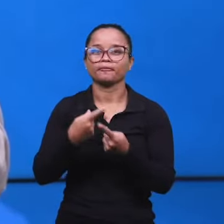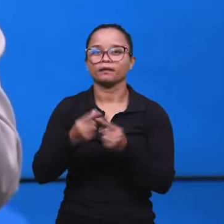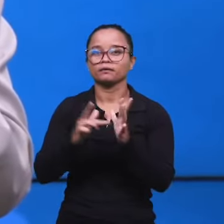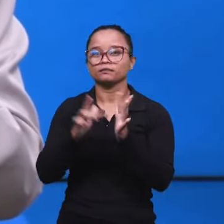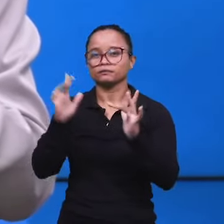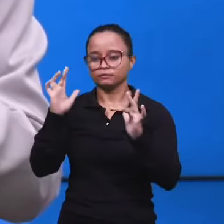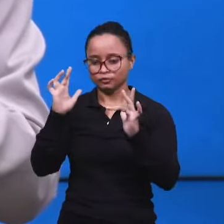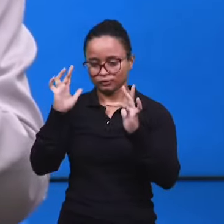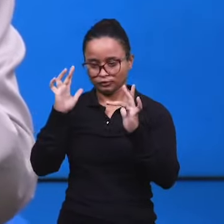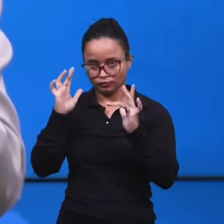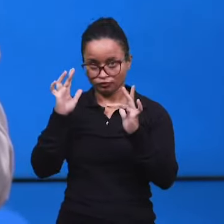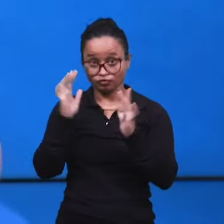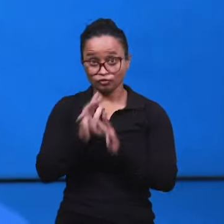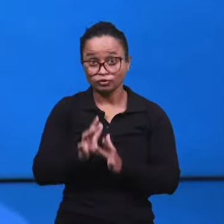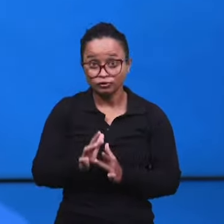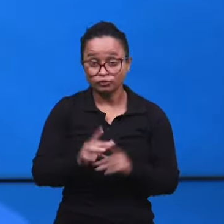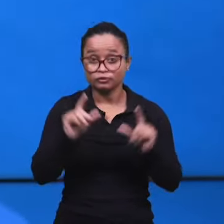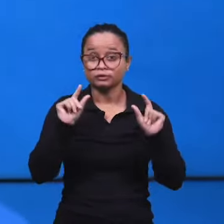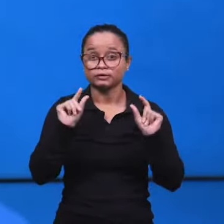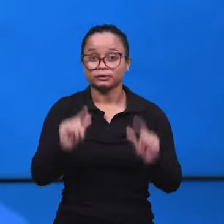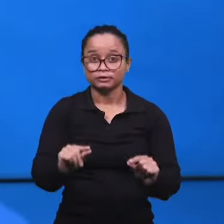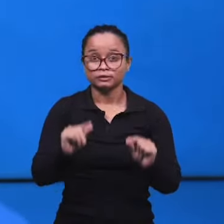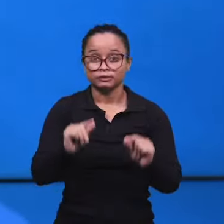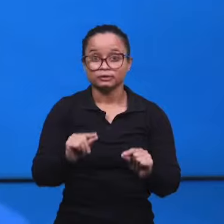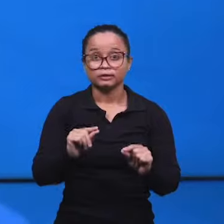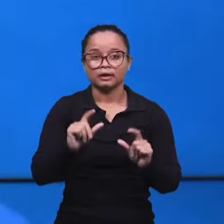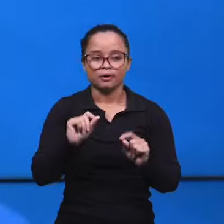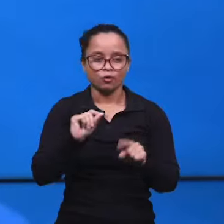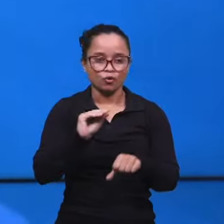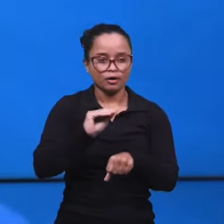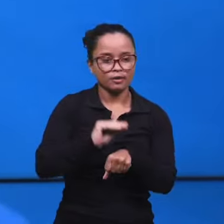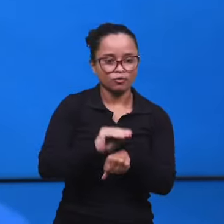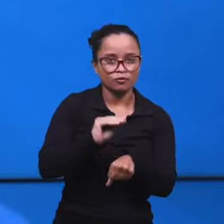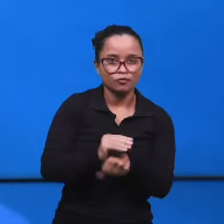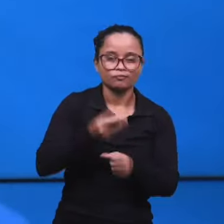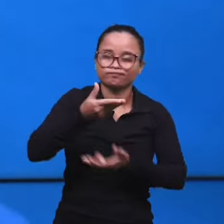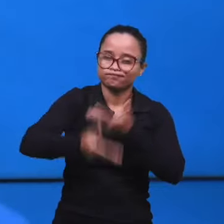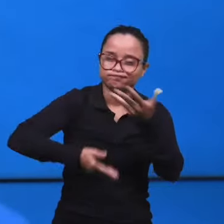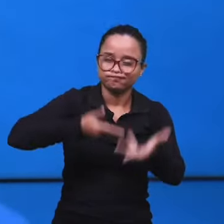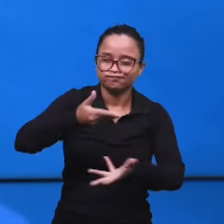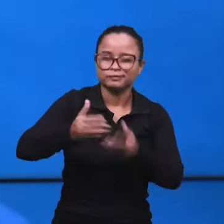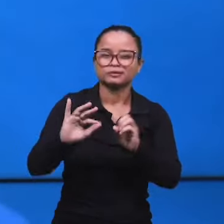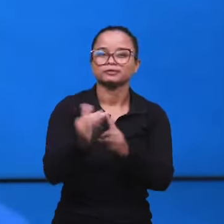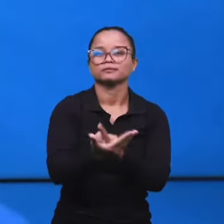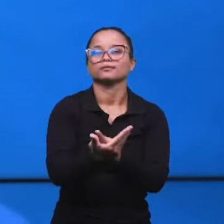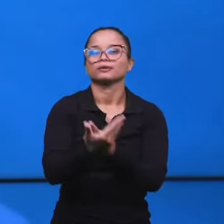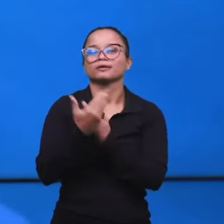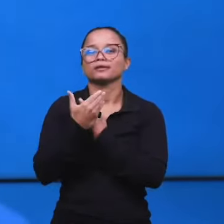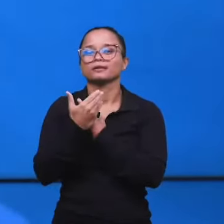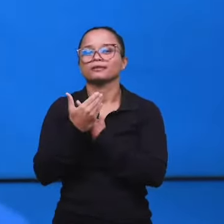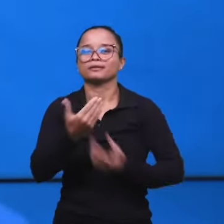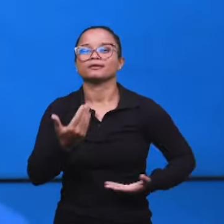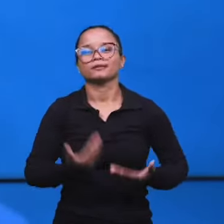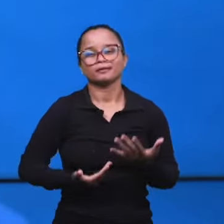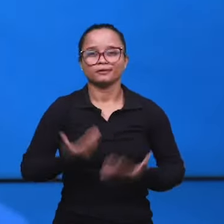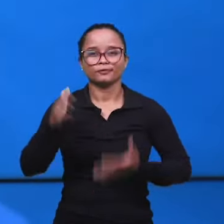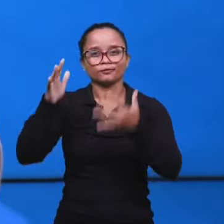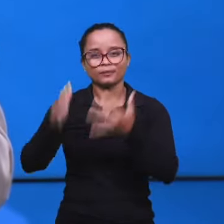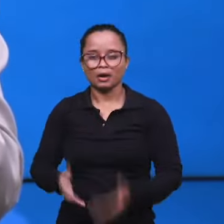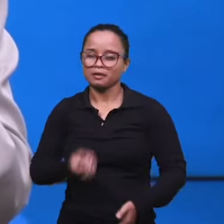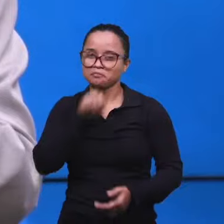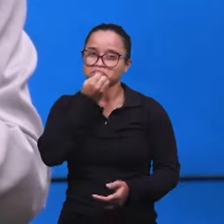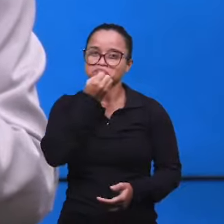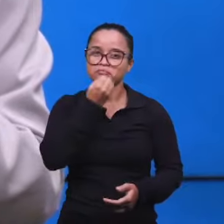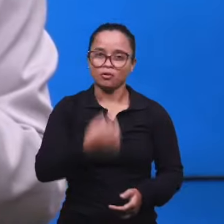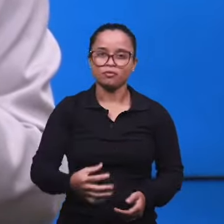é o ungüento derramado, aquele ungüento que preserva a igreja, né, conserva a igreja. Isso é uma grande